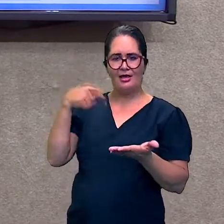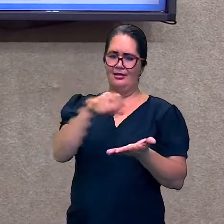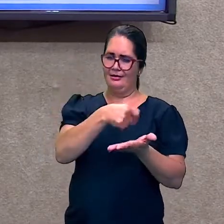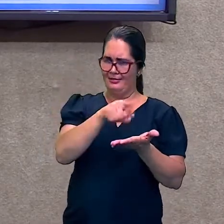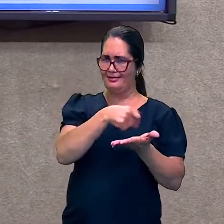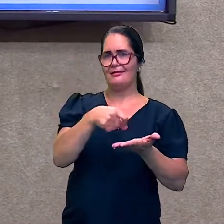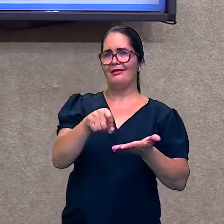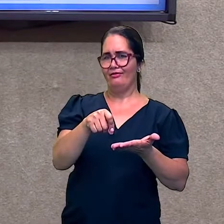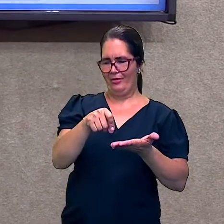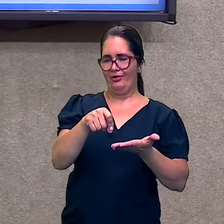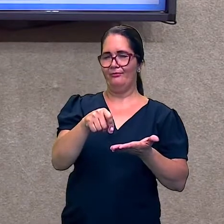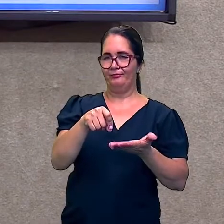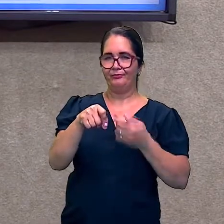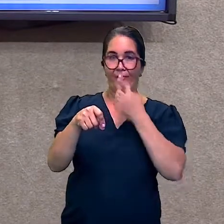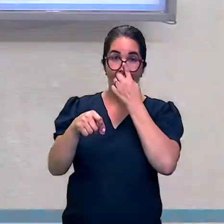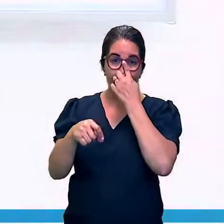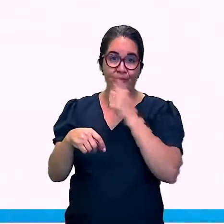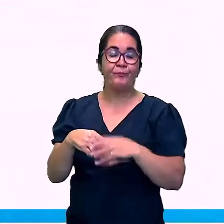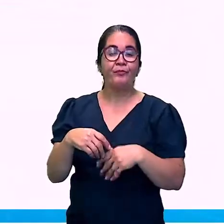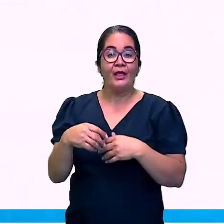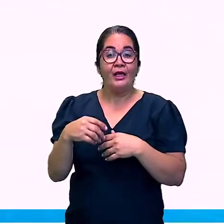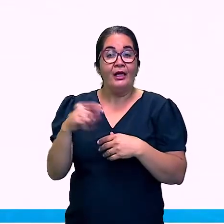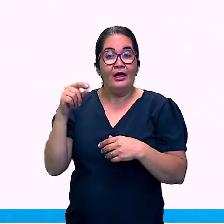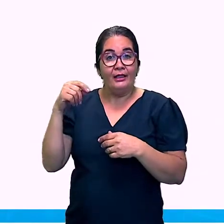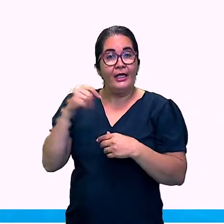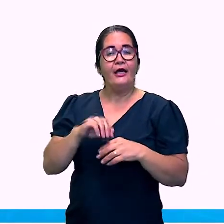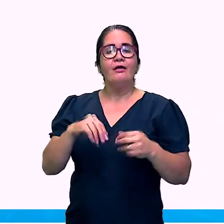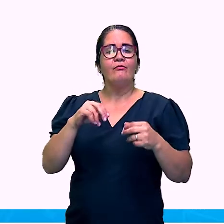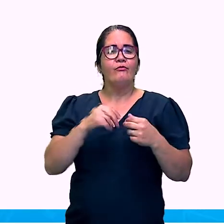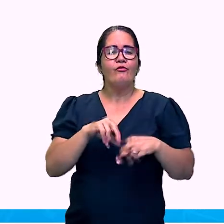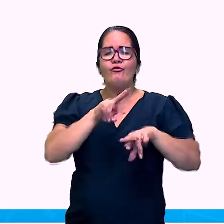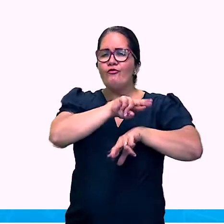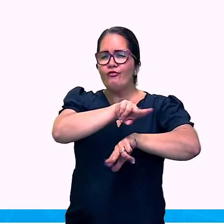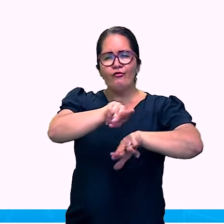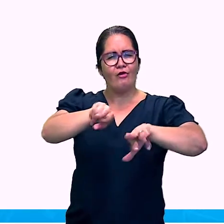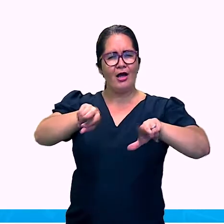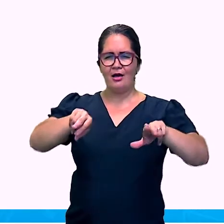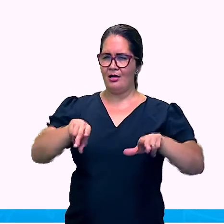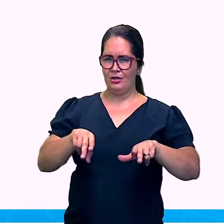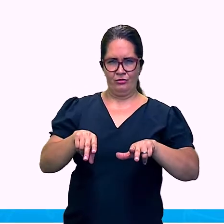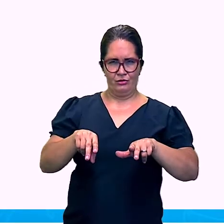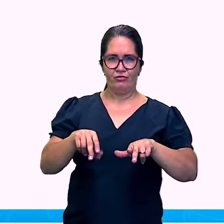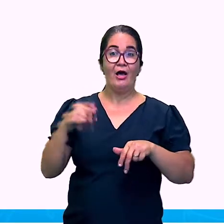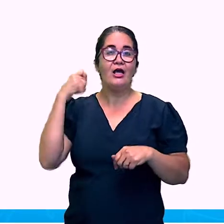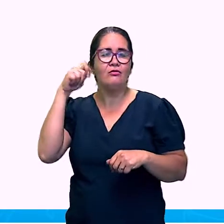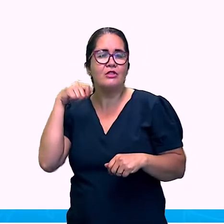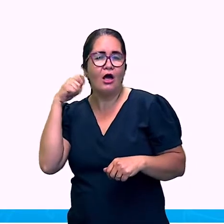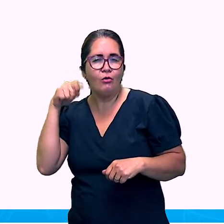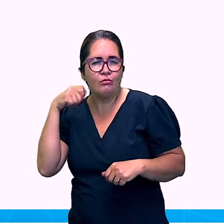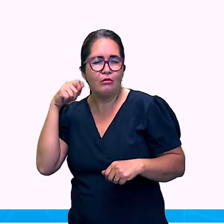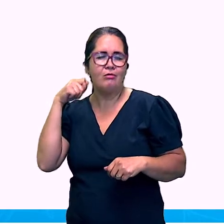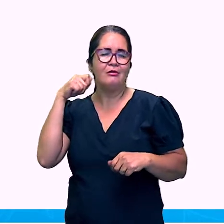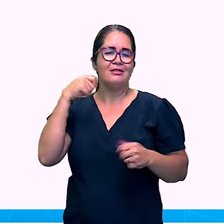Outros autores. Que viveram. A tendência. Renascentista.